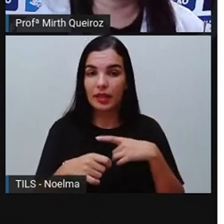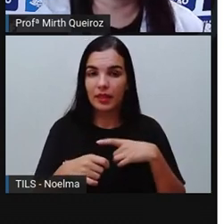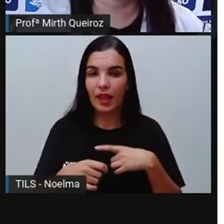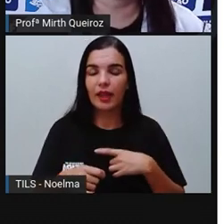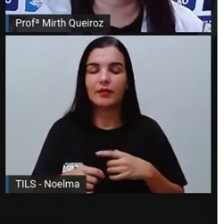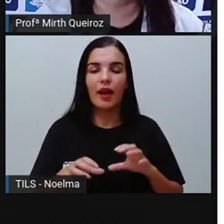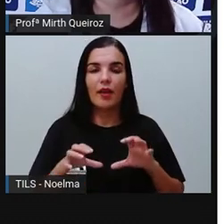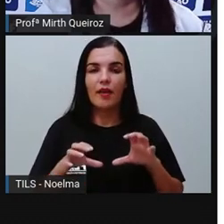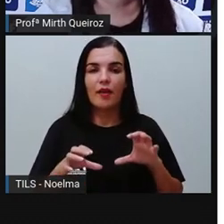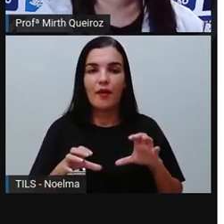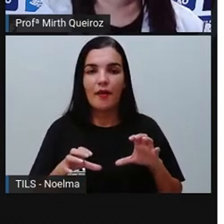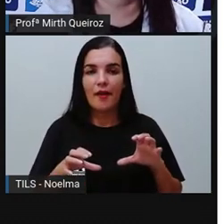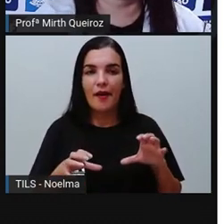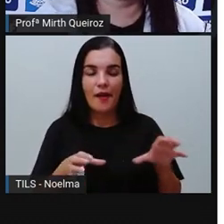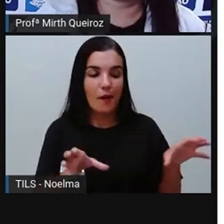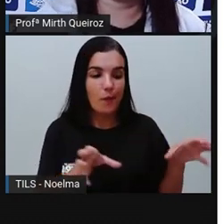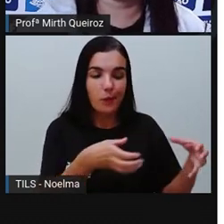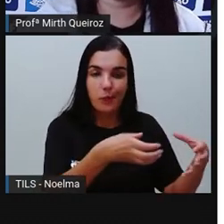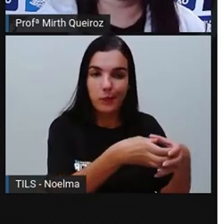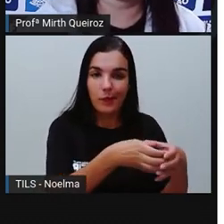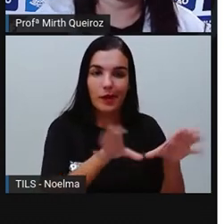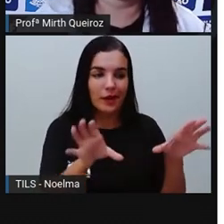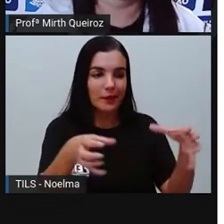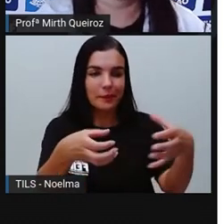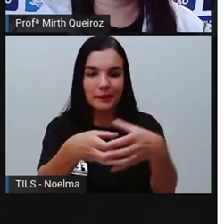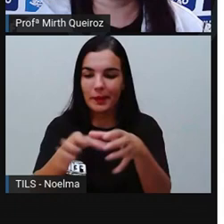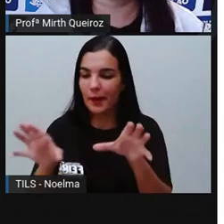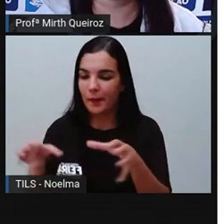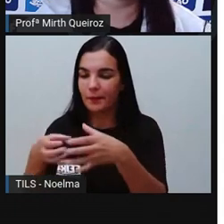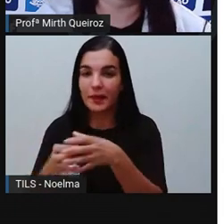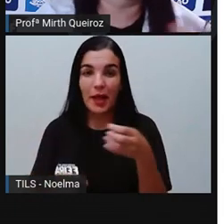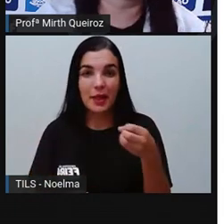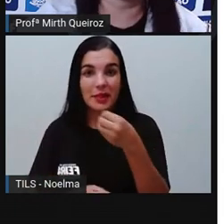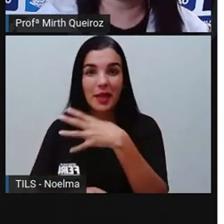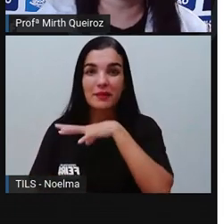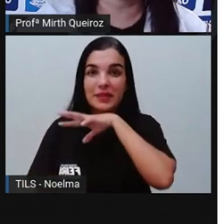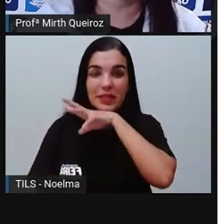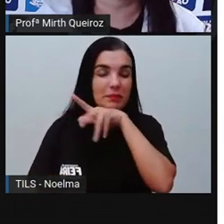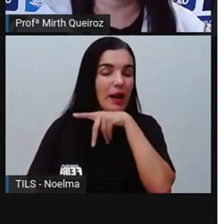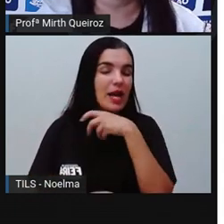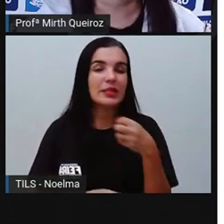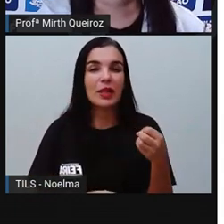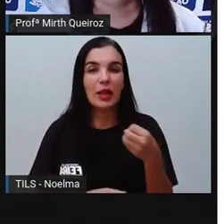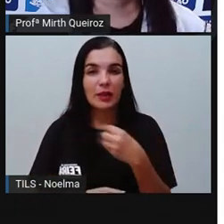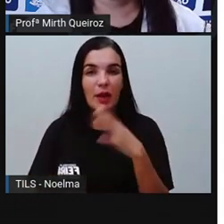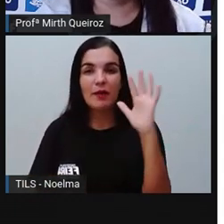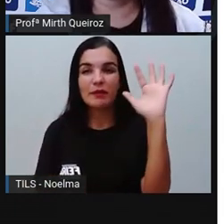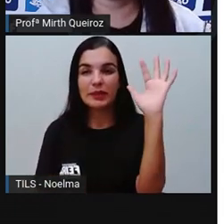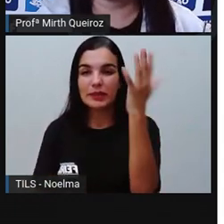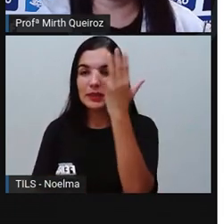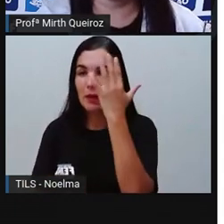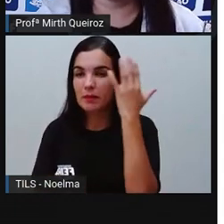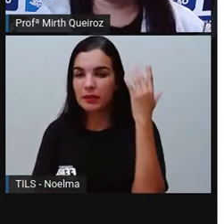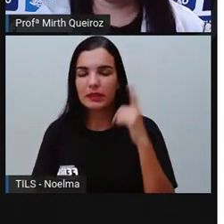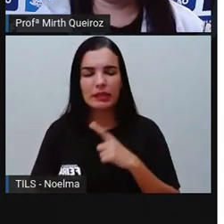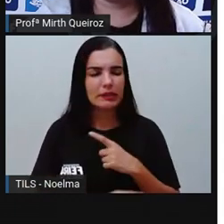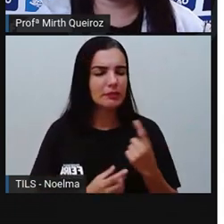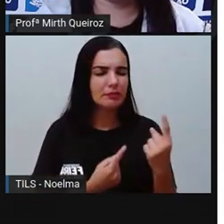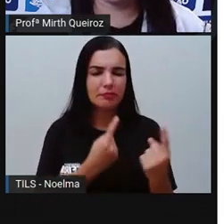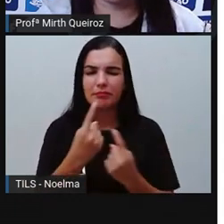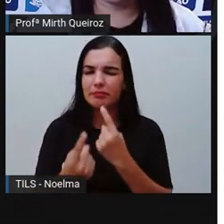formação aí de novos animais, vamos dizer assim, novas plantas, né? Dentre vários